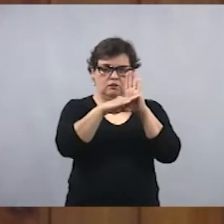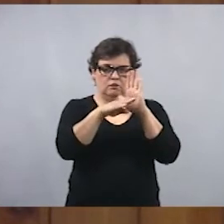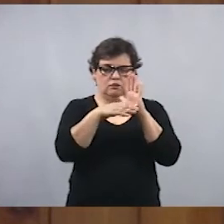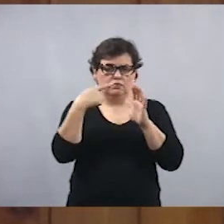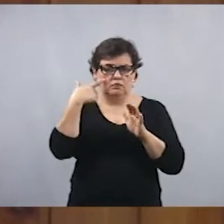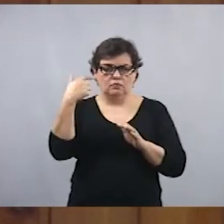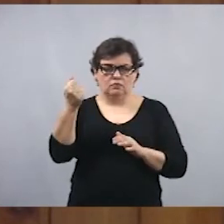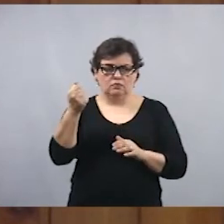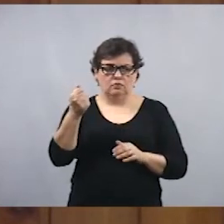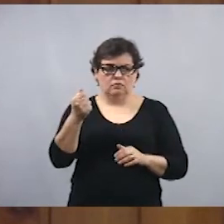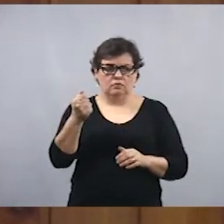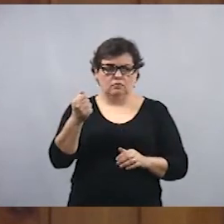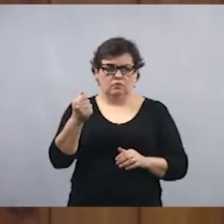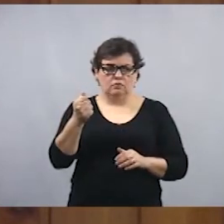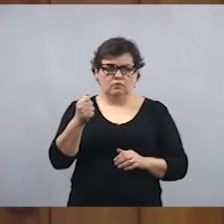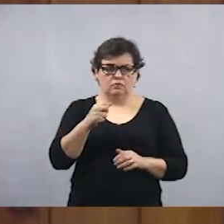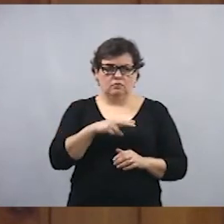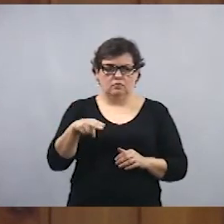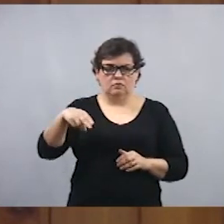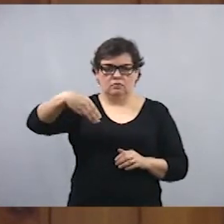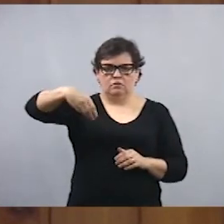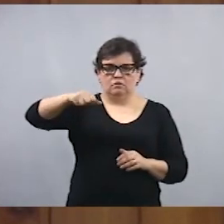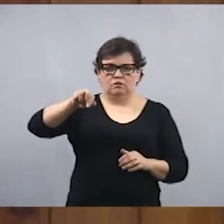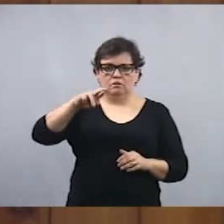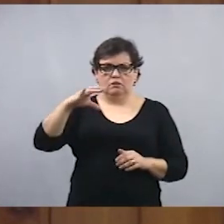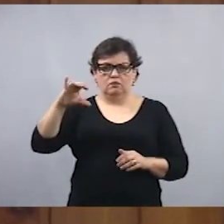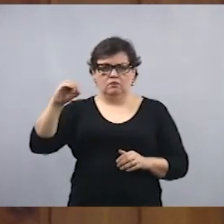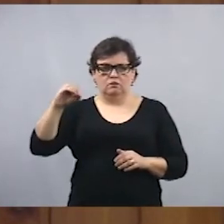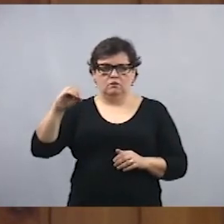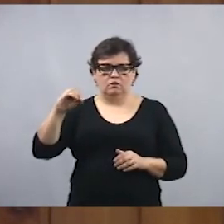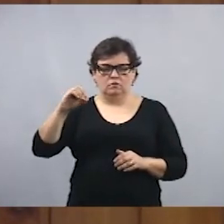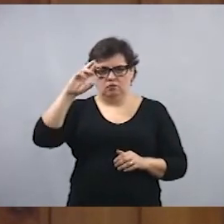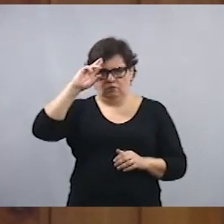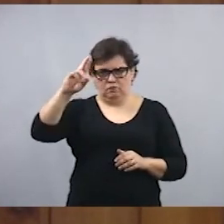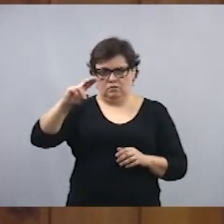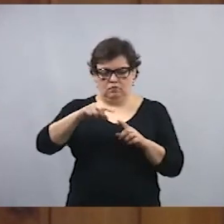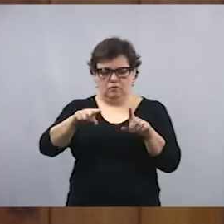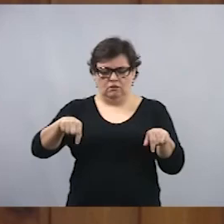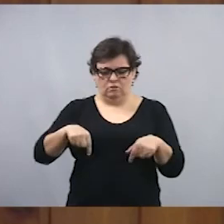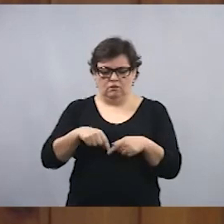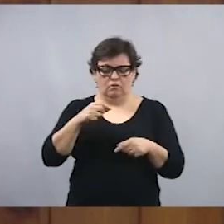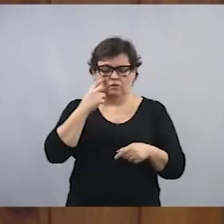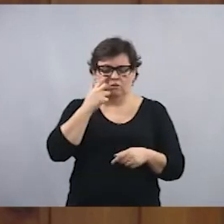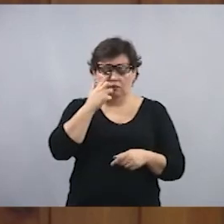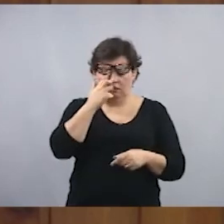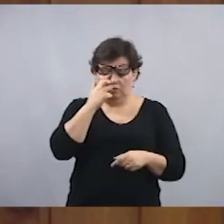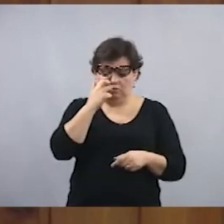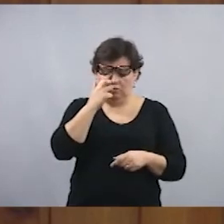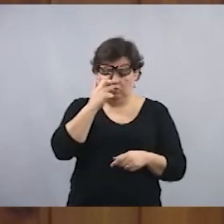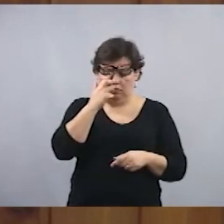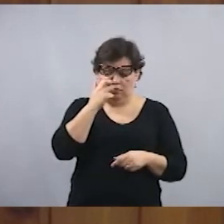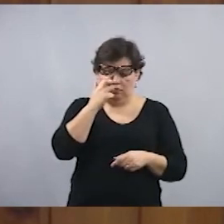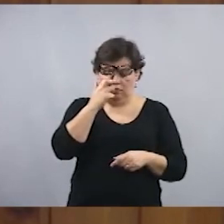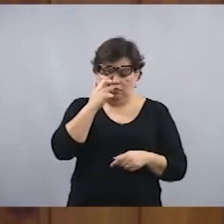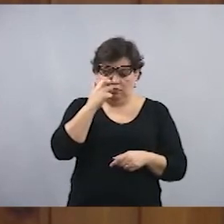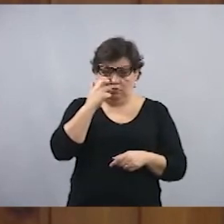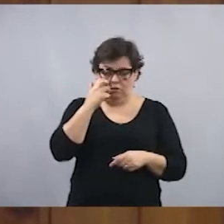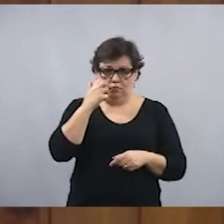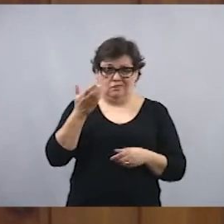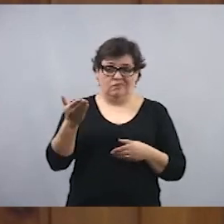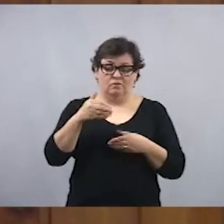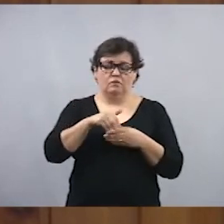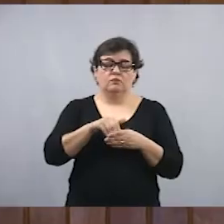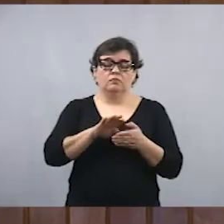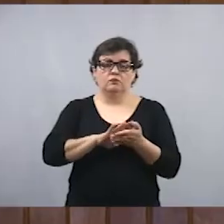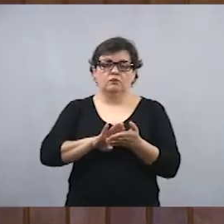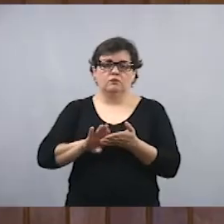Atenciosamente, Marcio Augusto Expósito, chefe de gabinete. Em votação, o pedido de